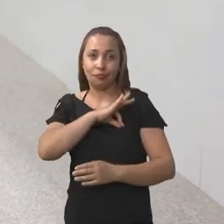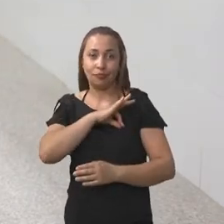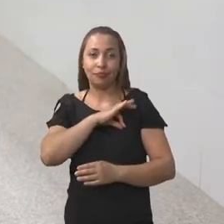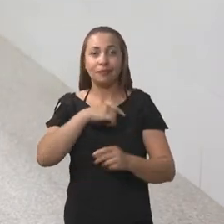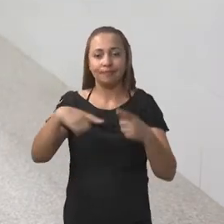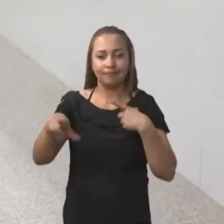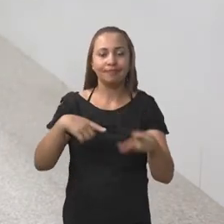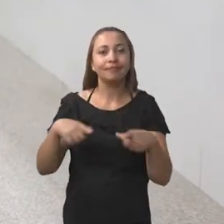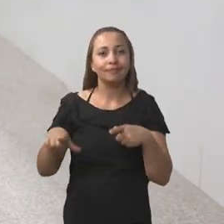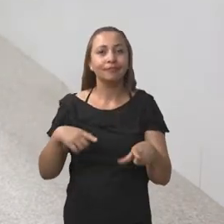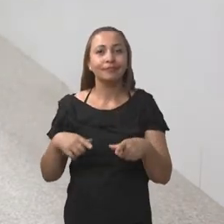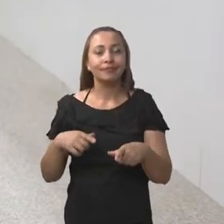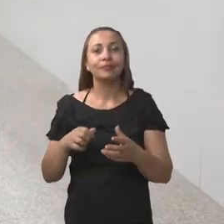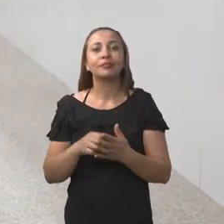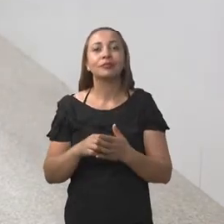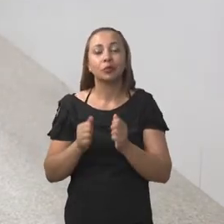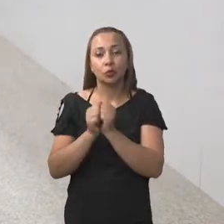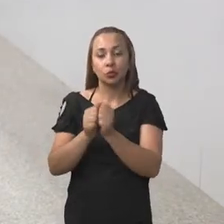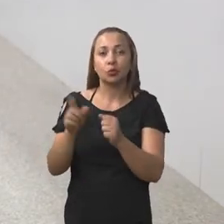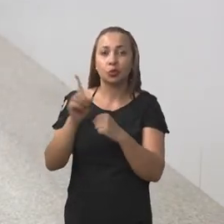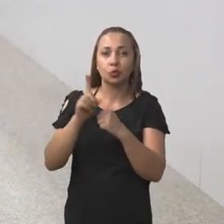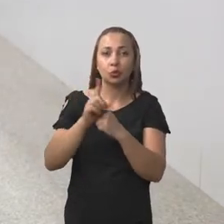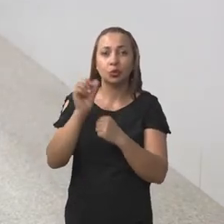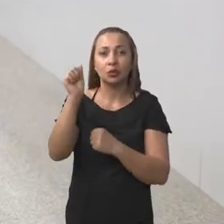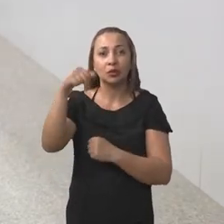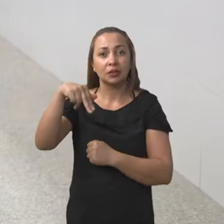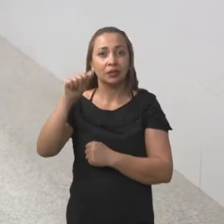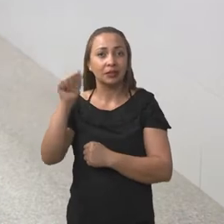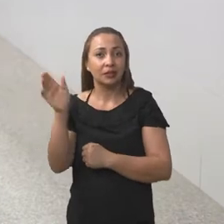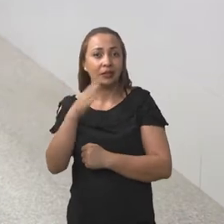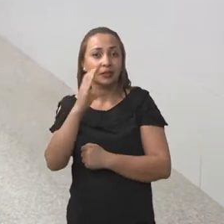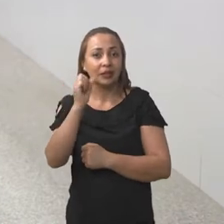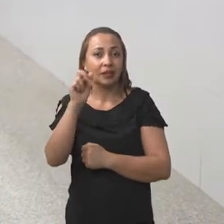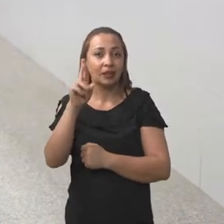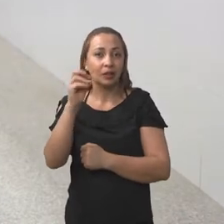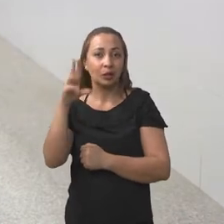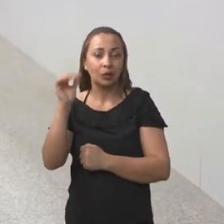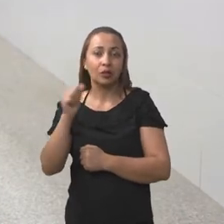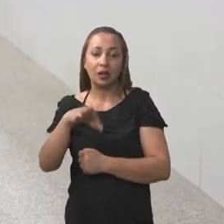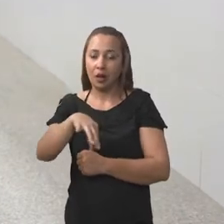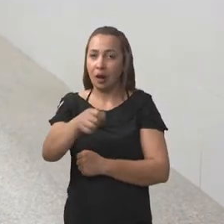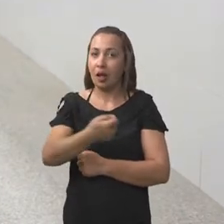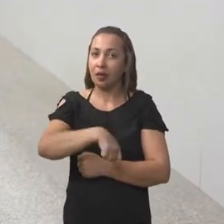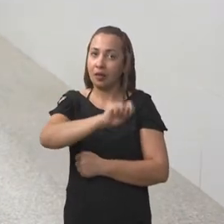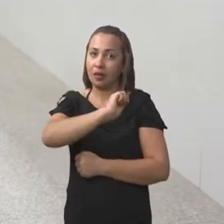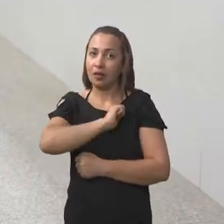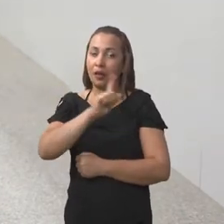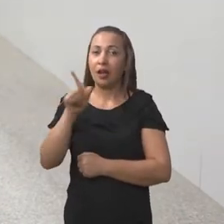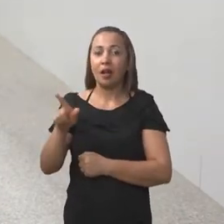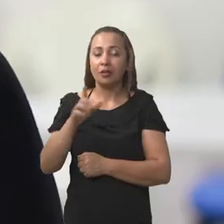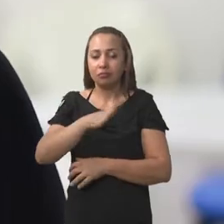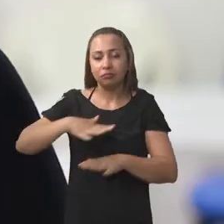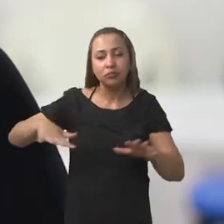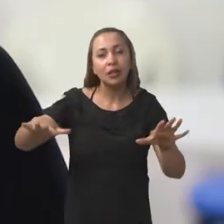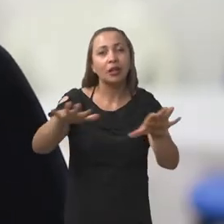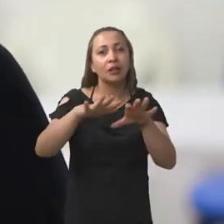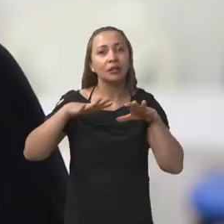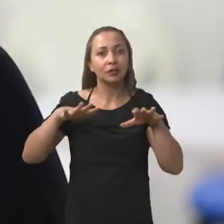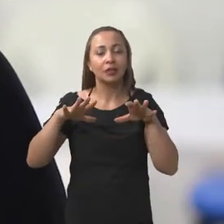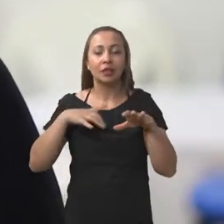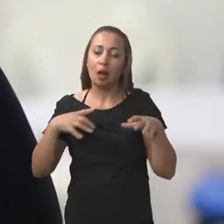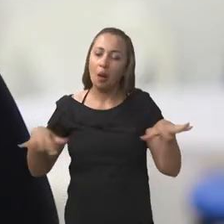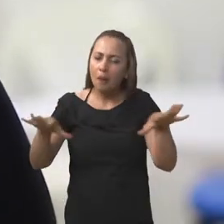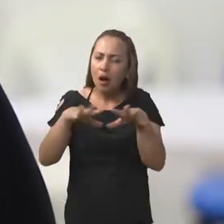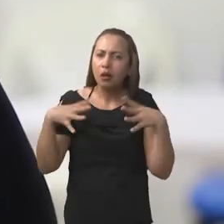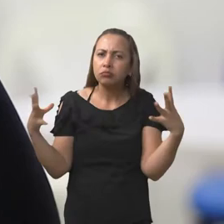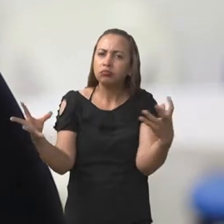trabalhando, a gente, com a doutora Ana Carolina, que é a delegada de lá, a ambiência que a gente chama, né, nós vamos ter um ambiente